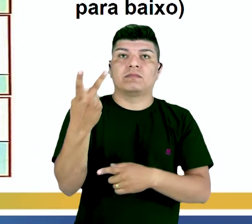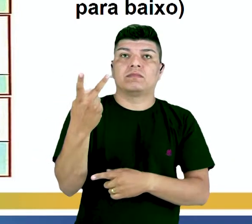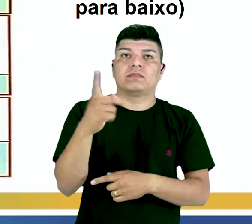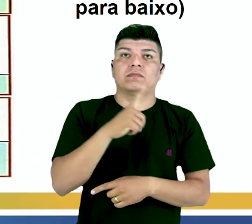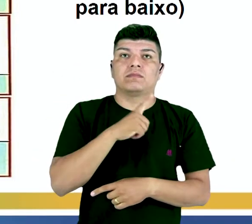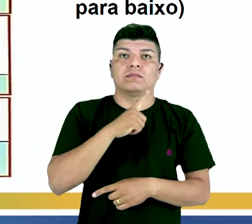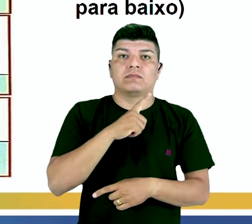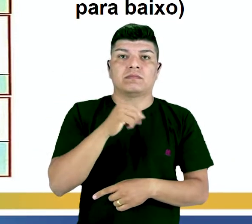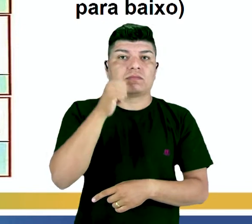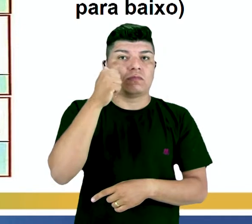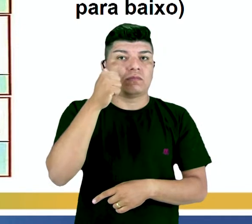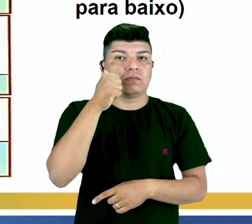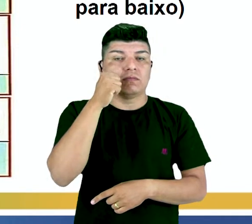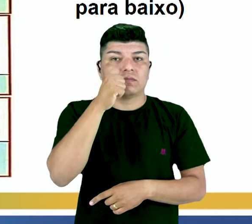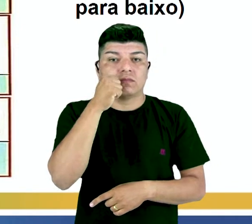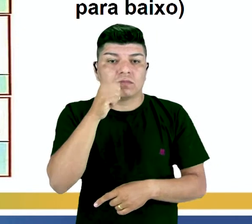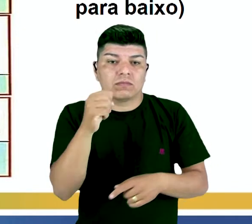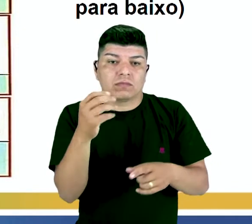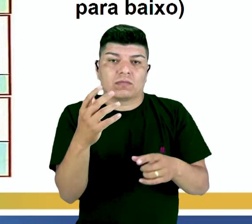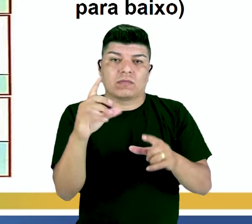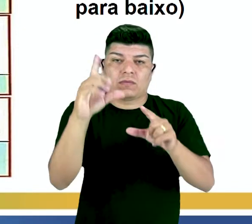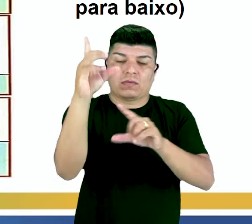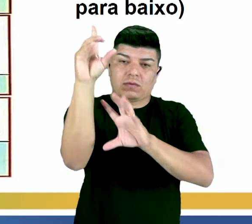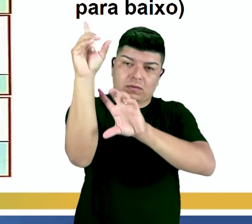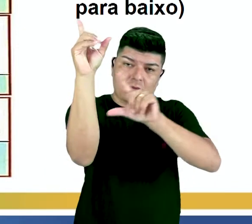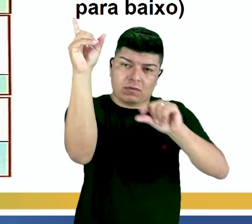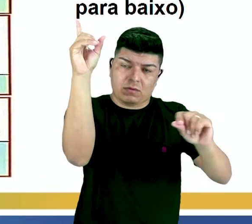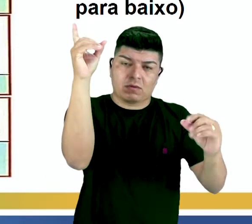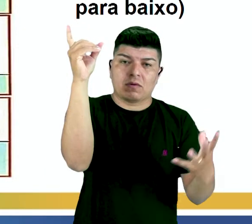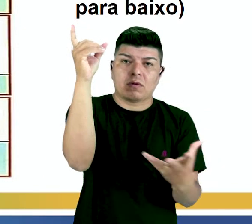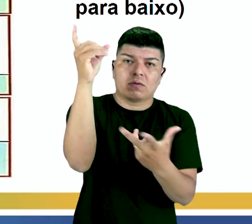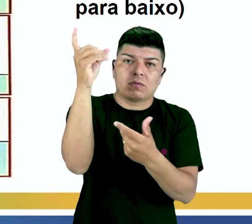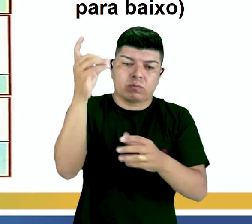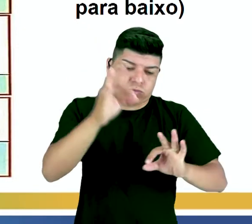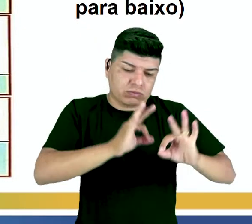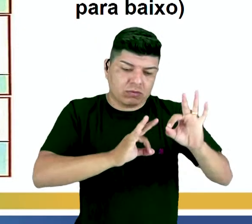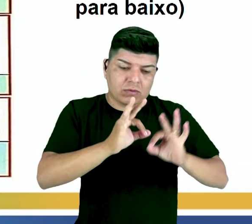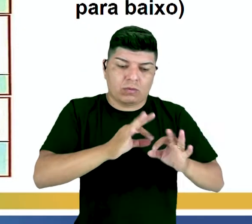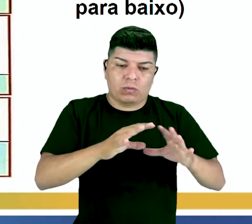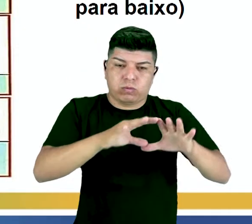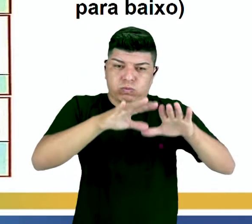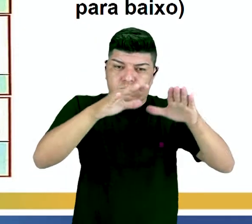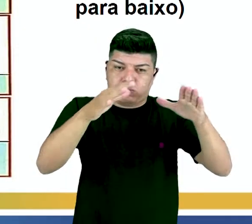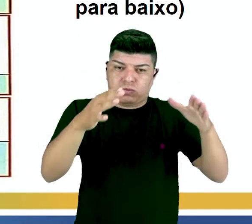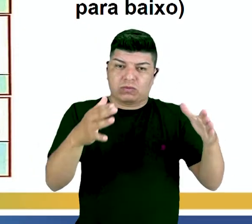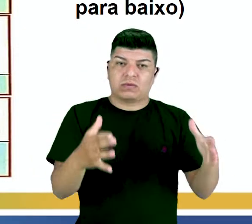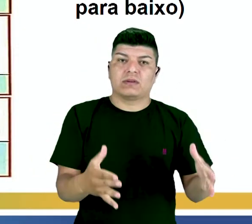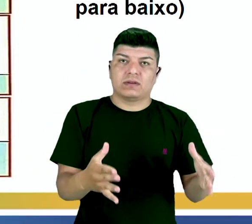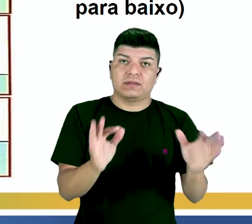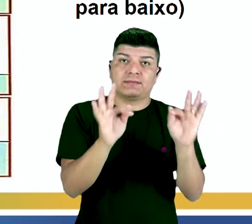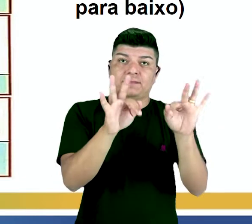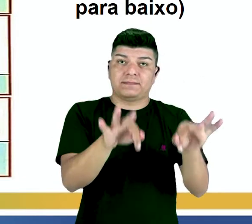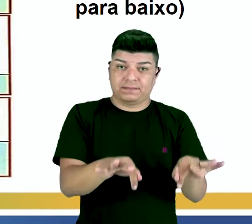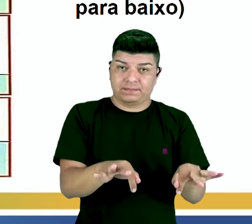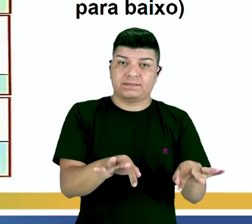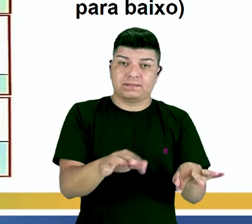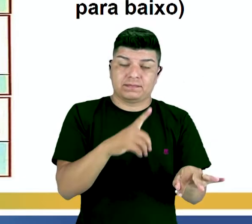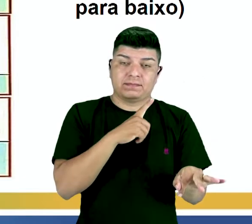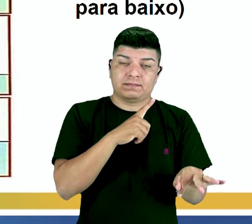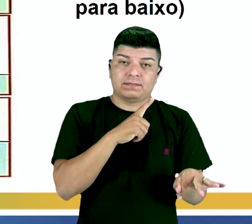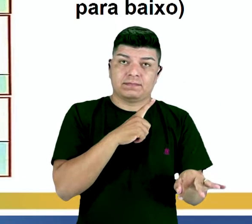recolher aquela folha, nós temos ela fazendo um monte com aquela folha e no final ela tem a concretização